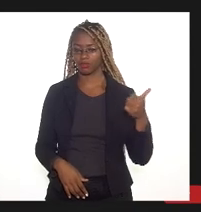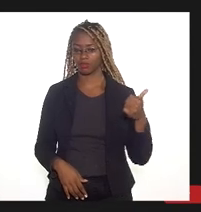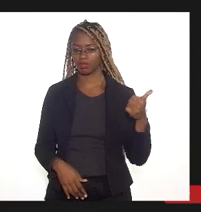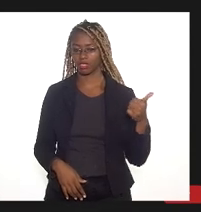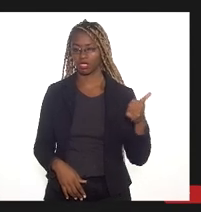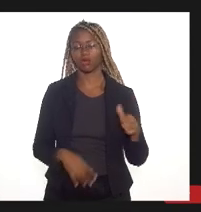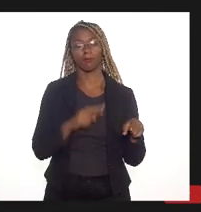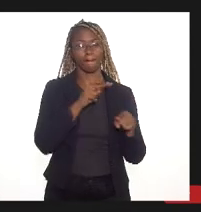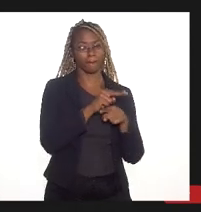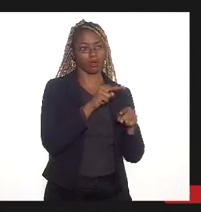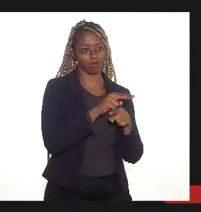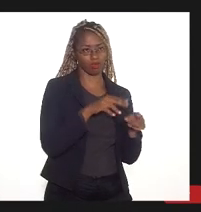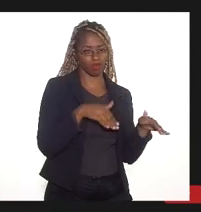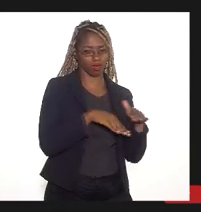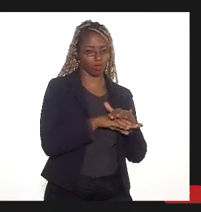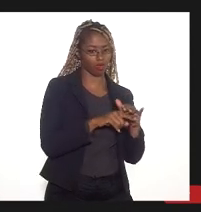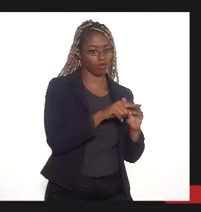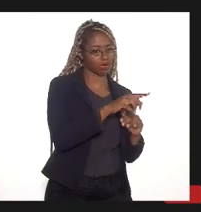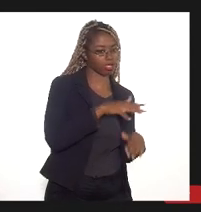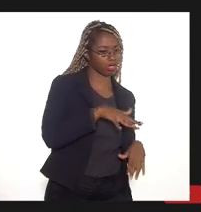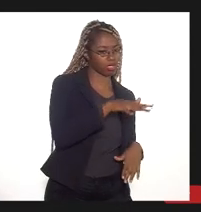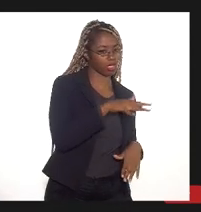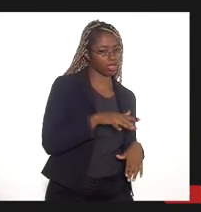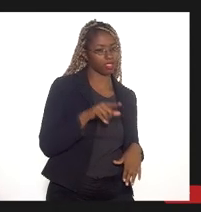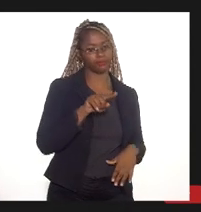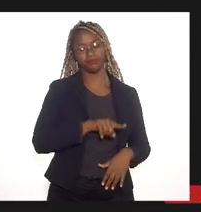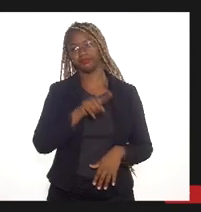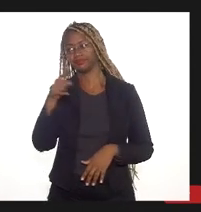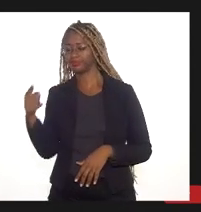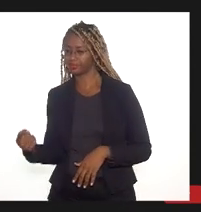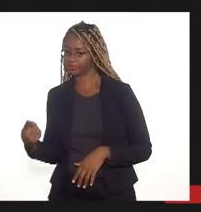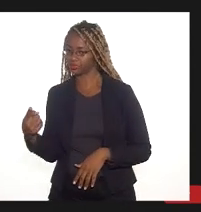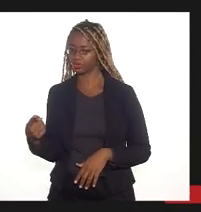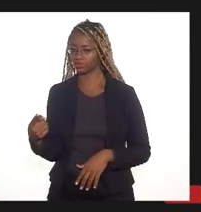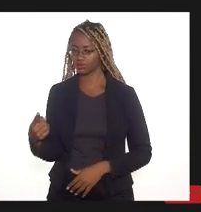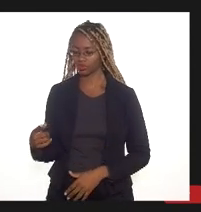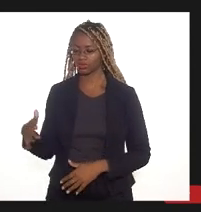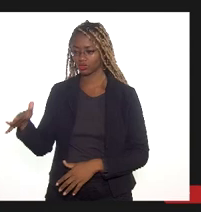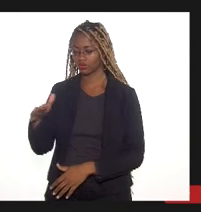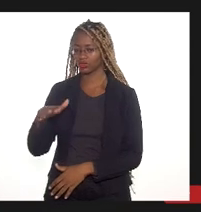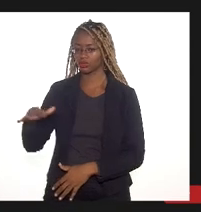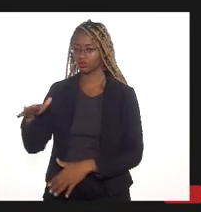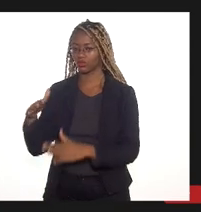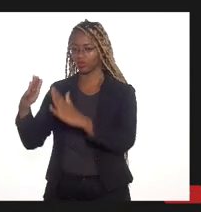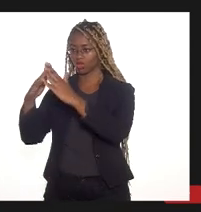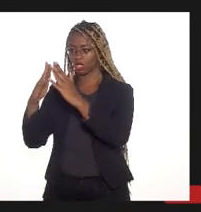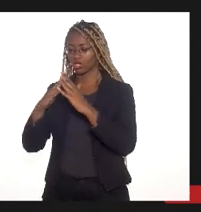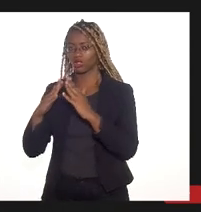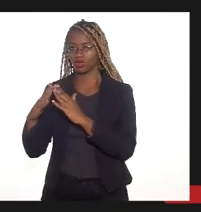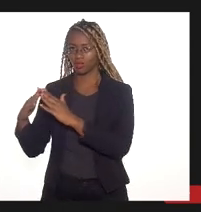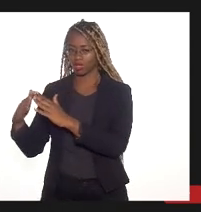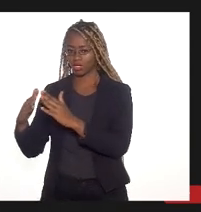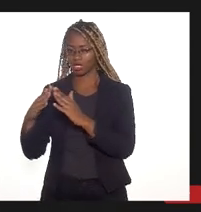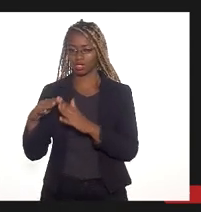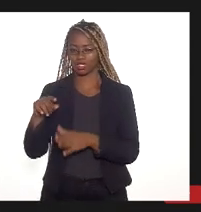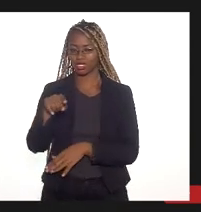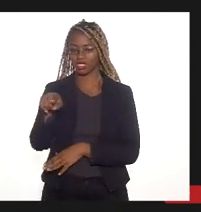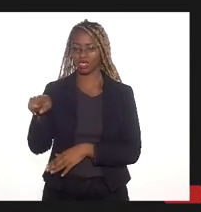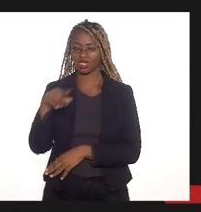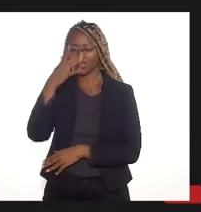preservado ainda nessa área de zona de ocupação do Baixo Iguaçu. E a segunda mostrando quantas